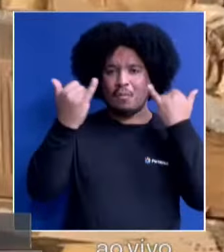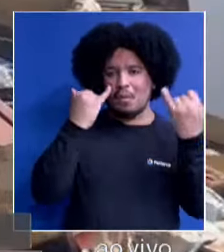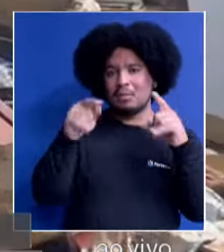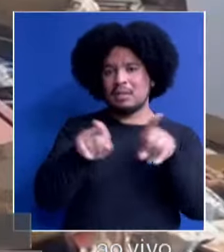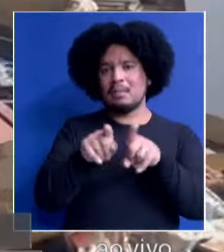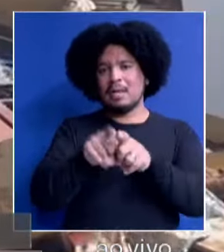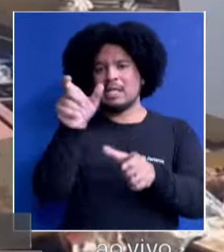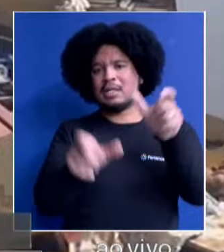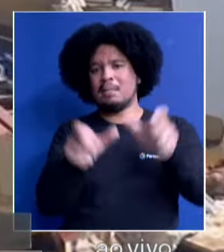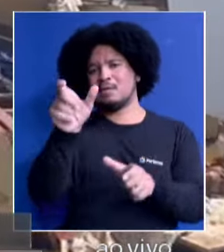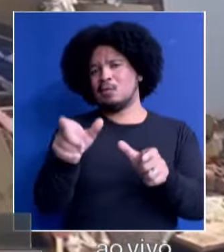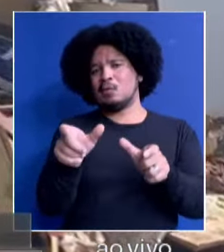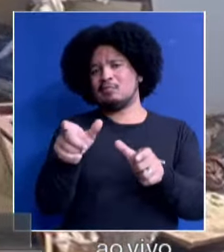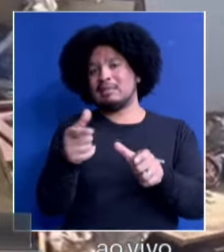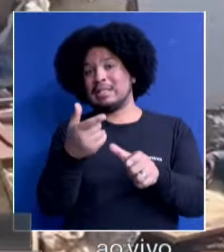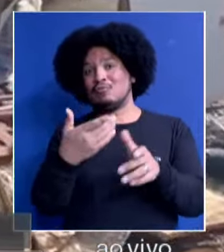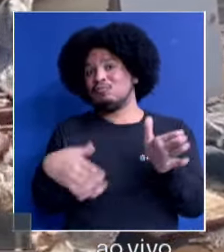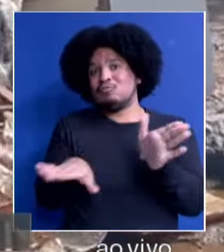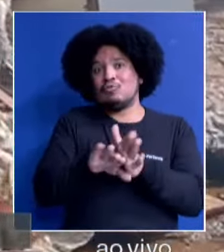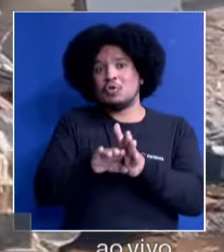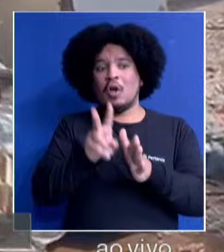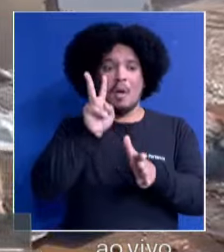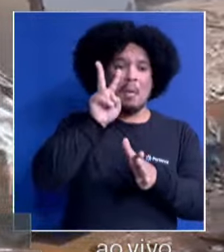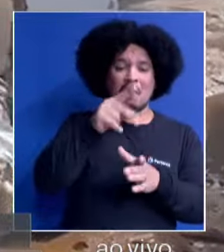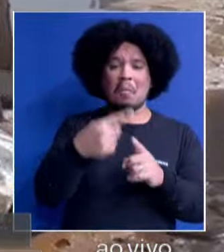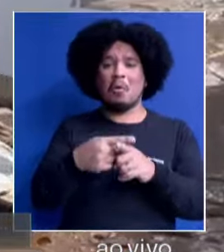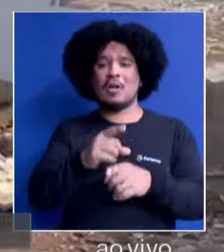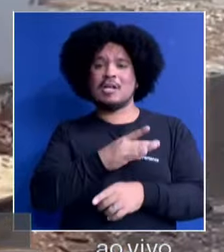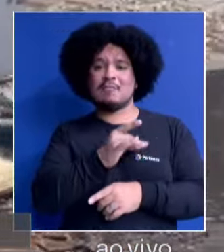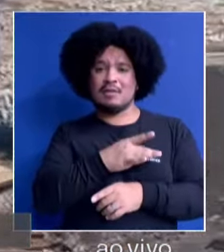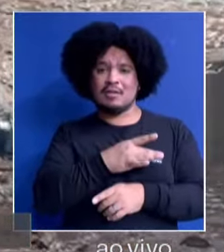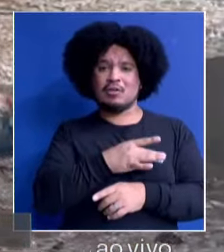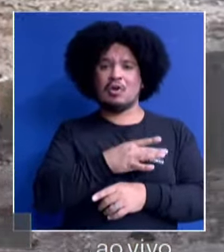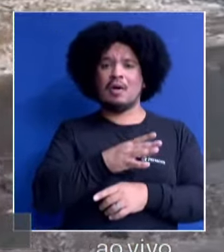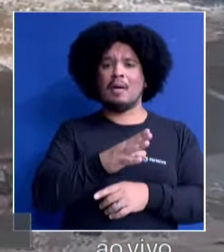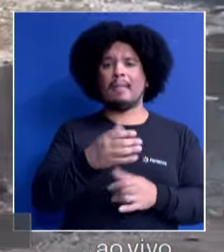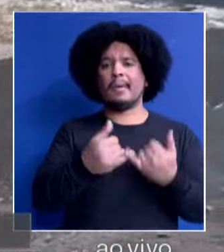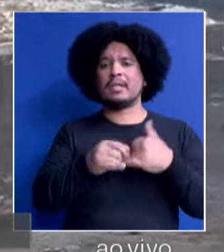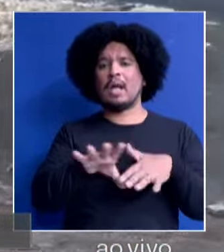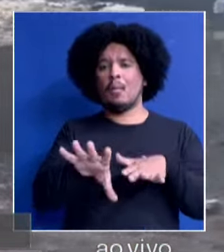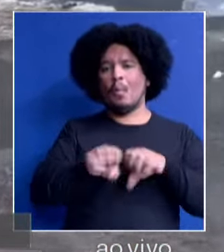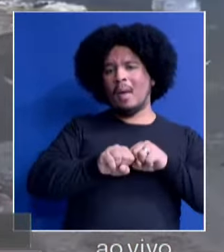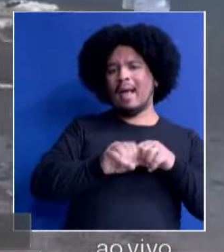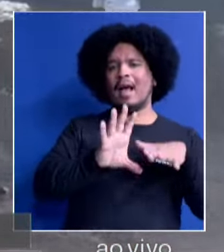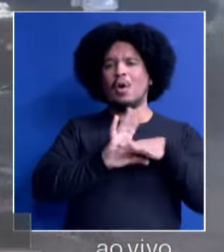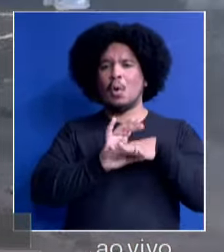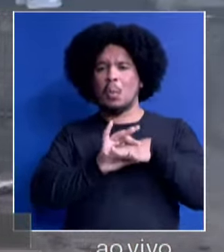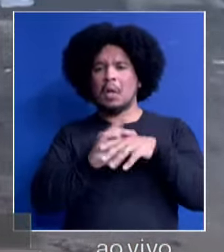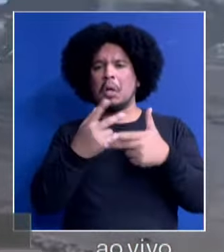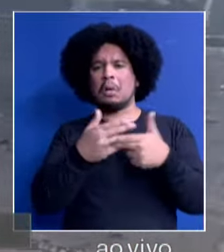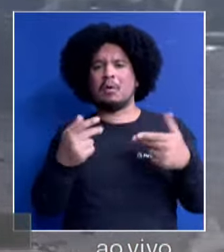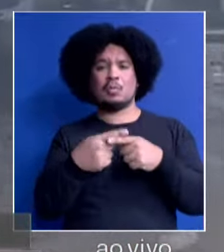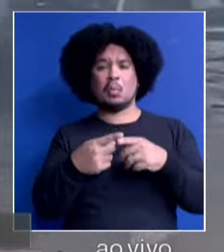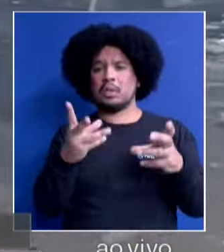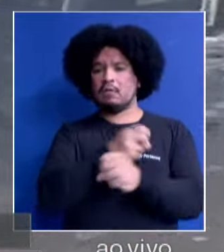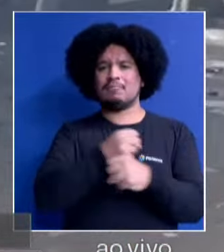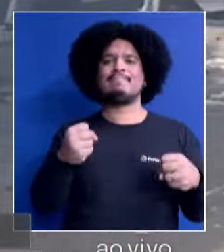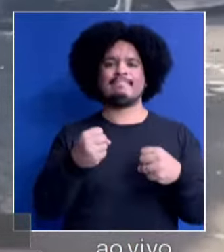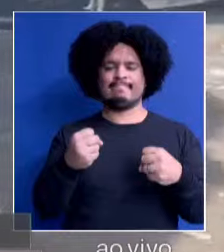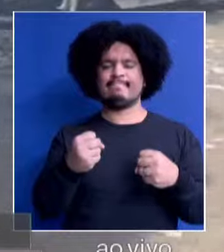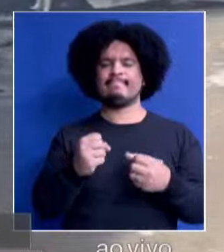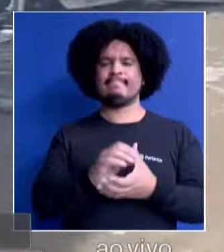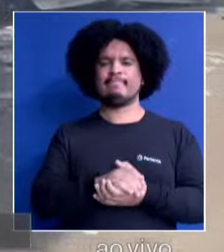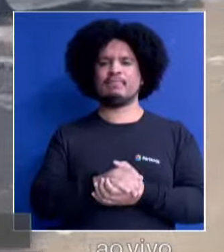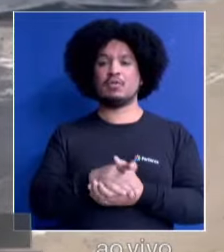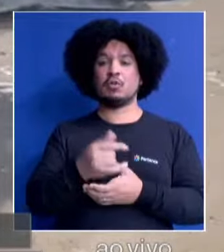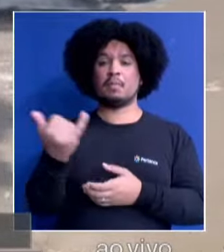não quis vir dar uma olhada também, porque com receio, né? De pegar alguma doença e estava inviável, né? E você